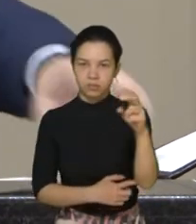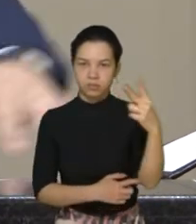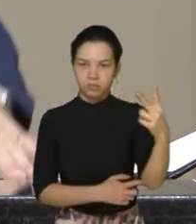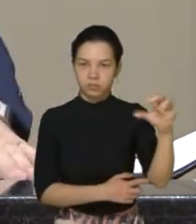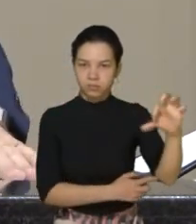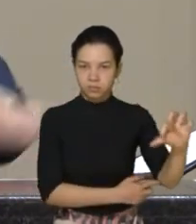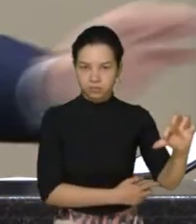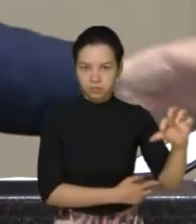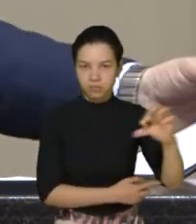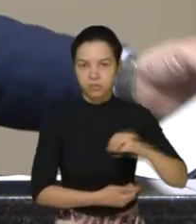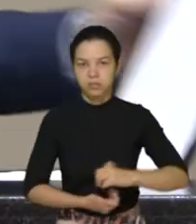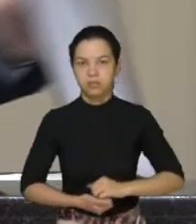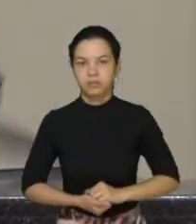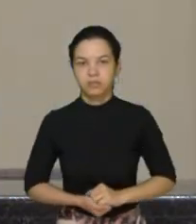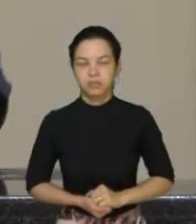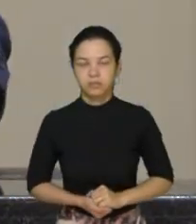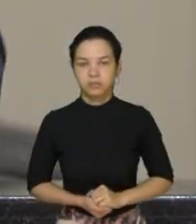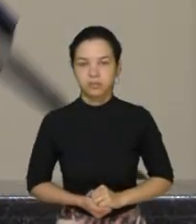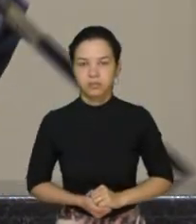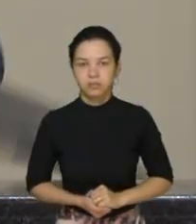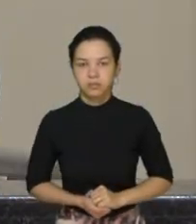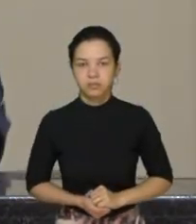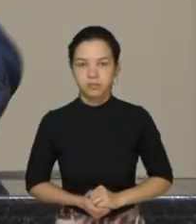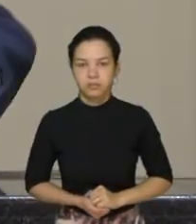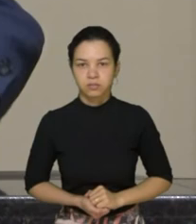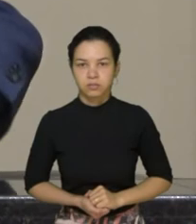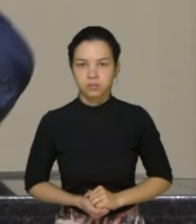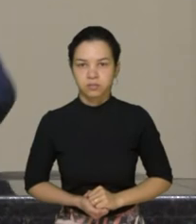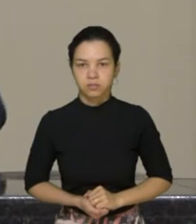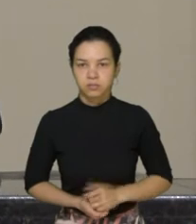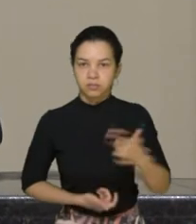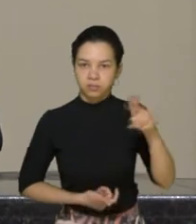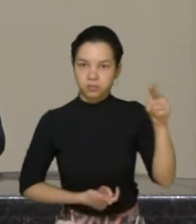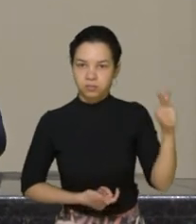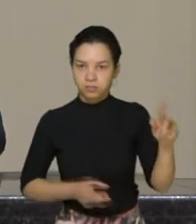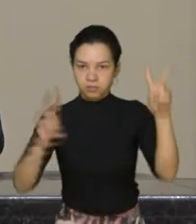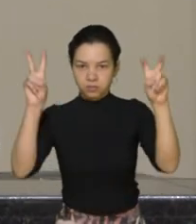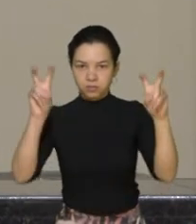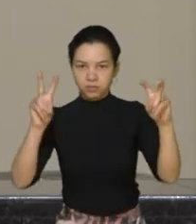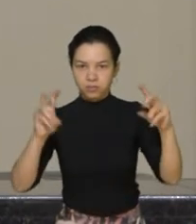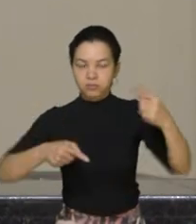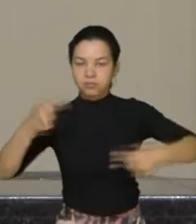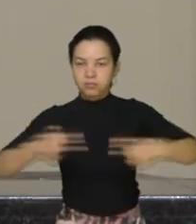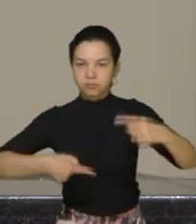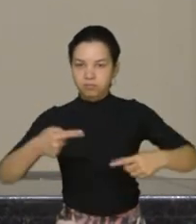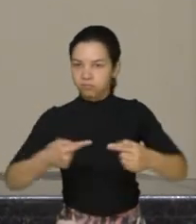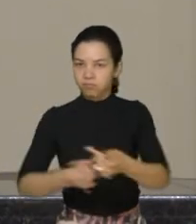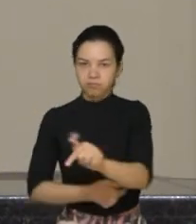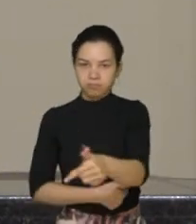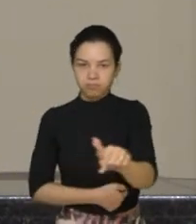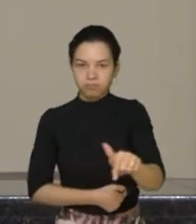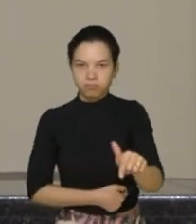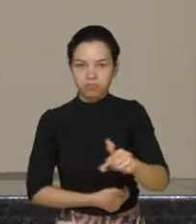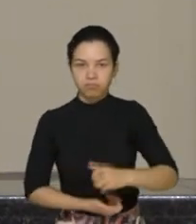Não temos outras matérias para apreciação.